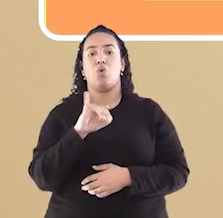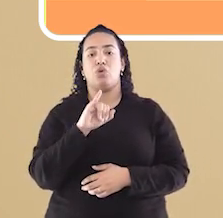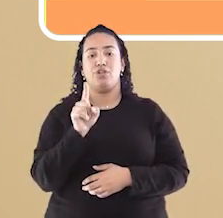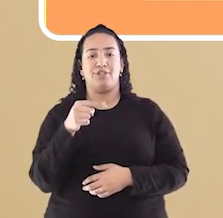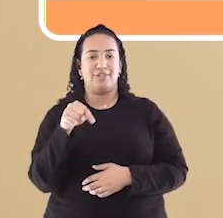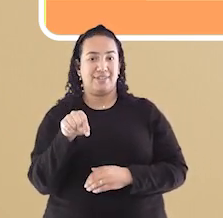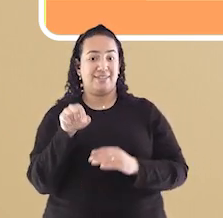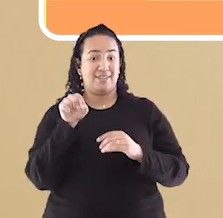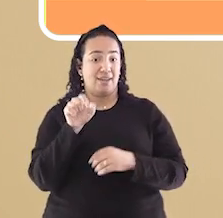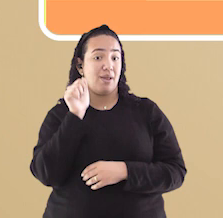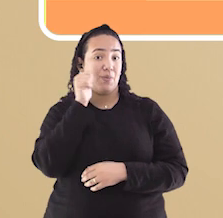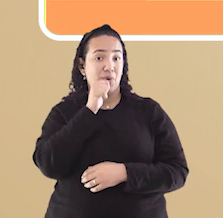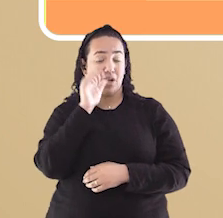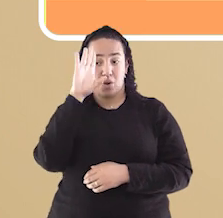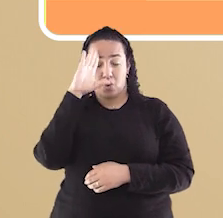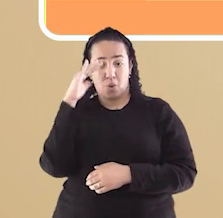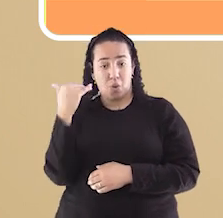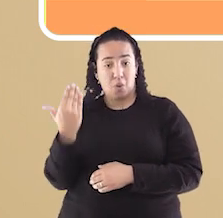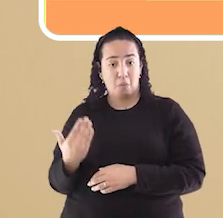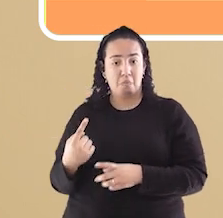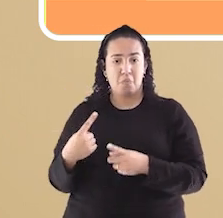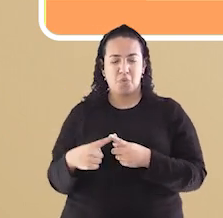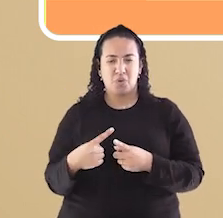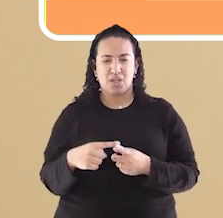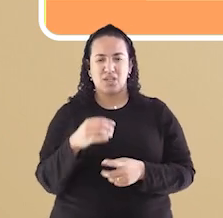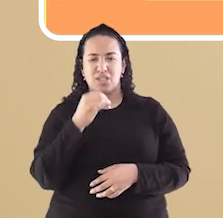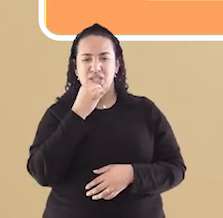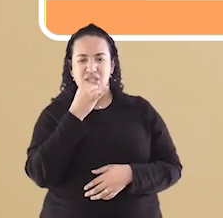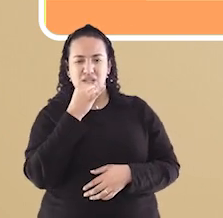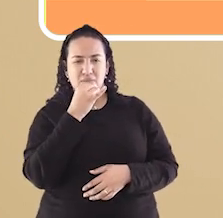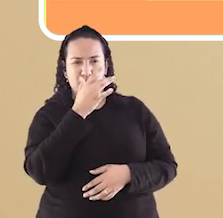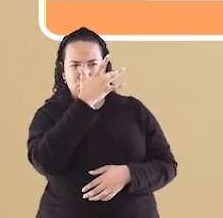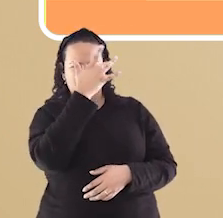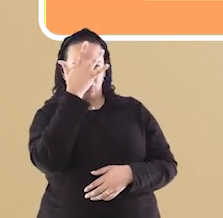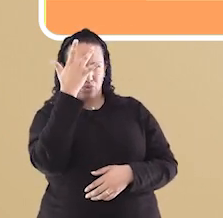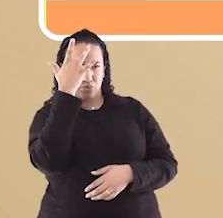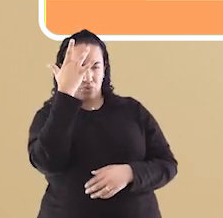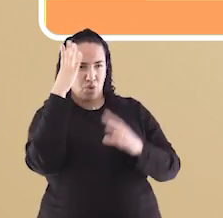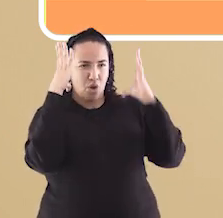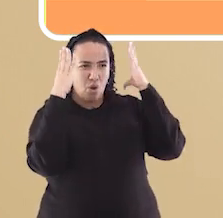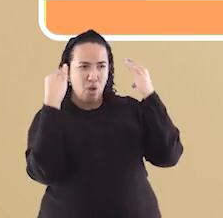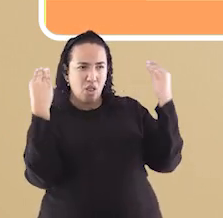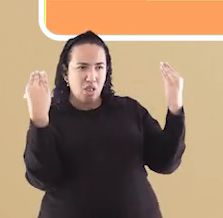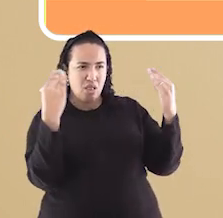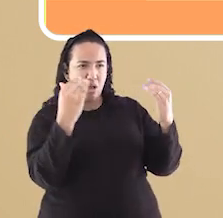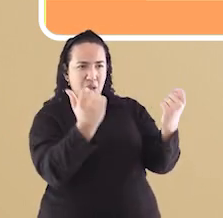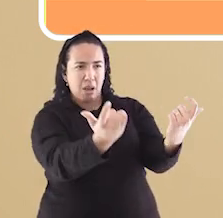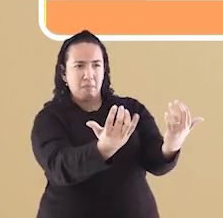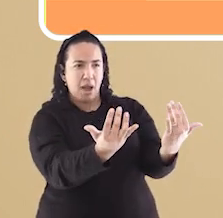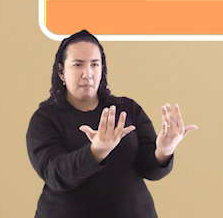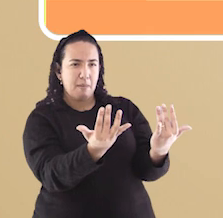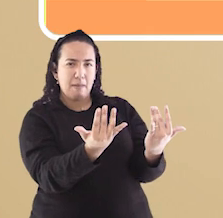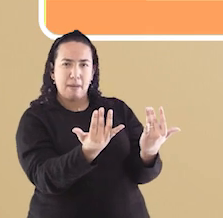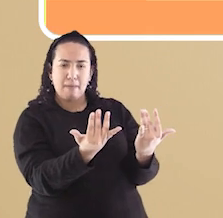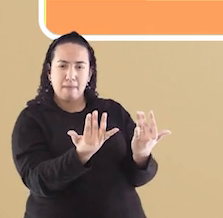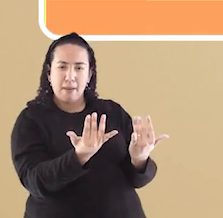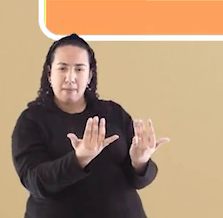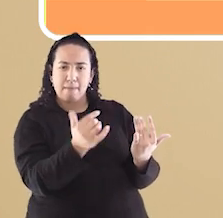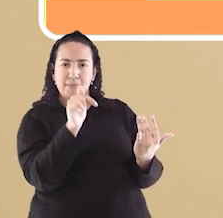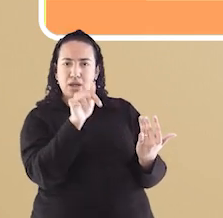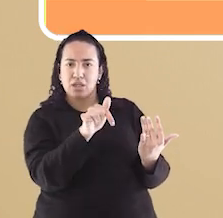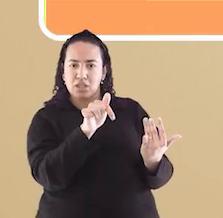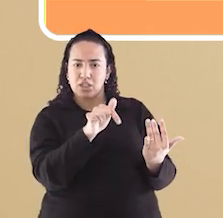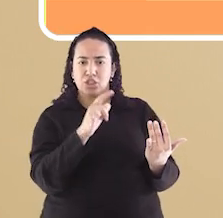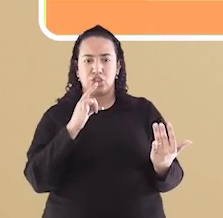homenageada por ter liderado o ataque e a expulsão dos corsários holandeses. Esses corsários estavam sob o